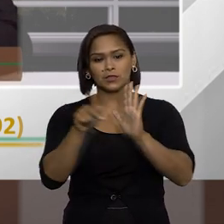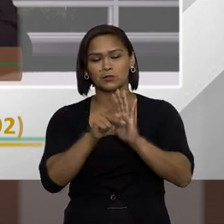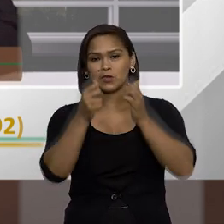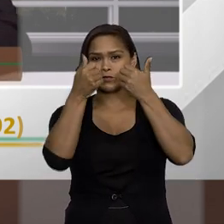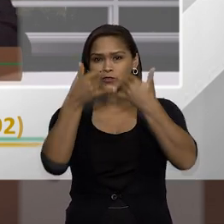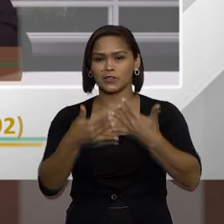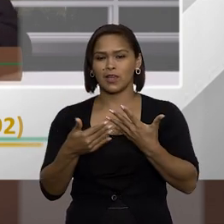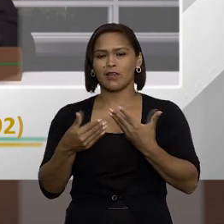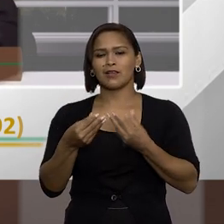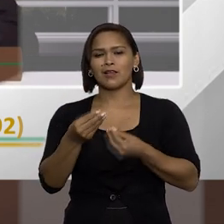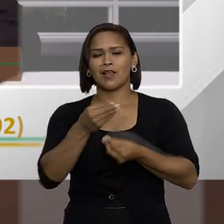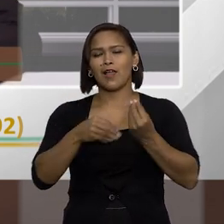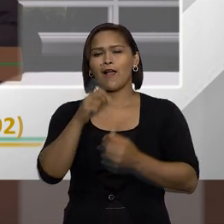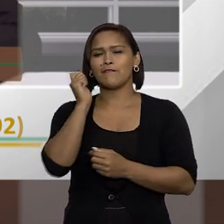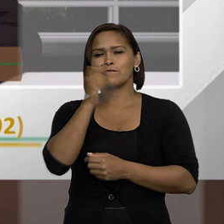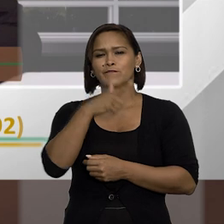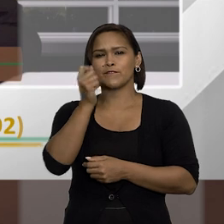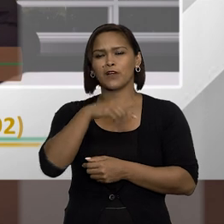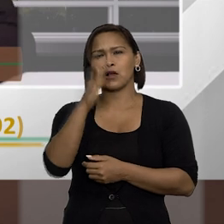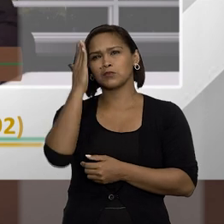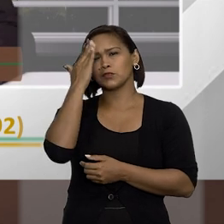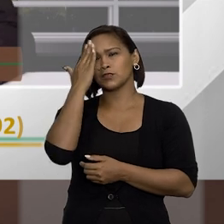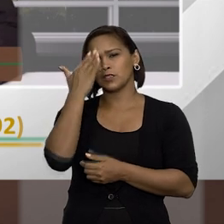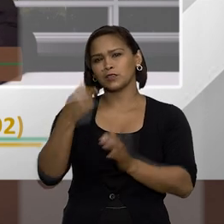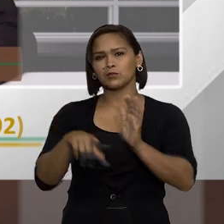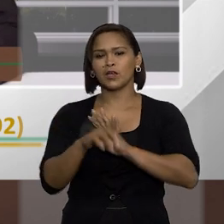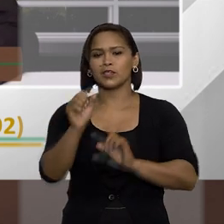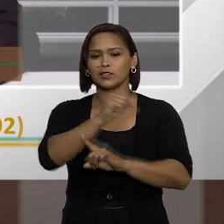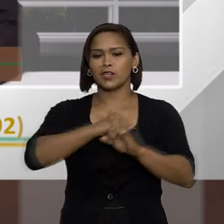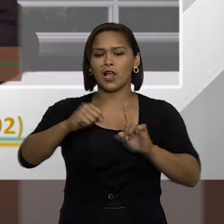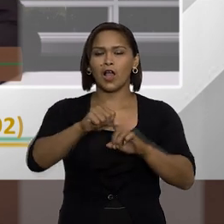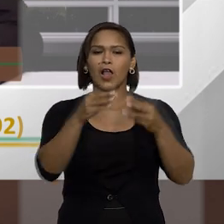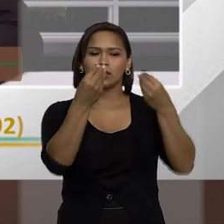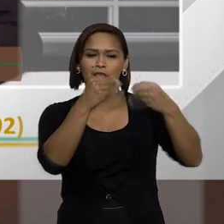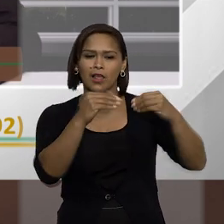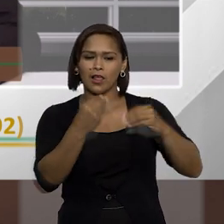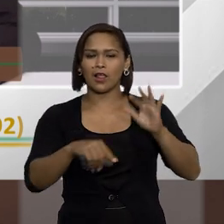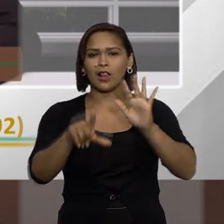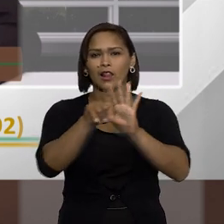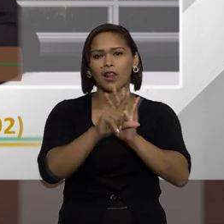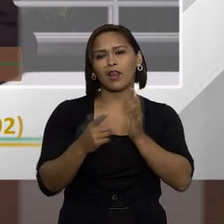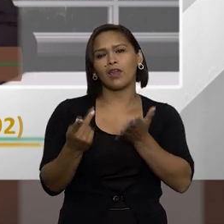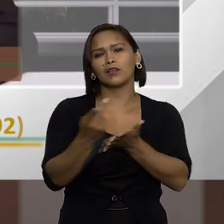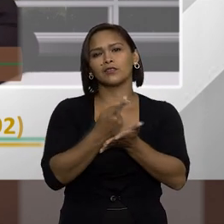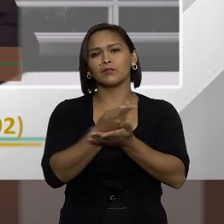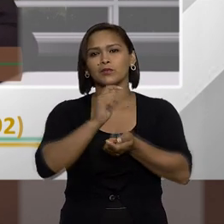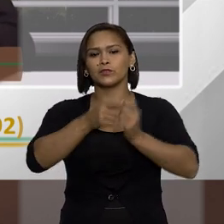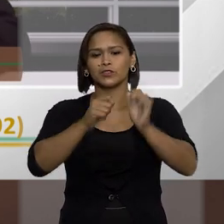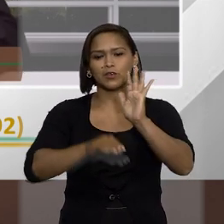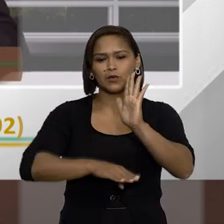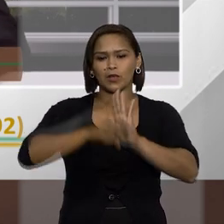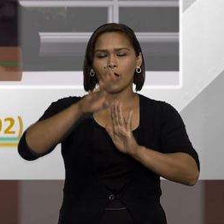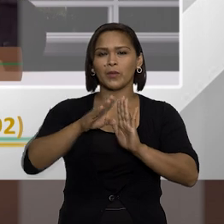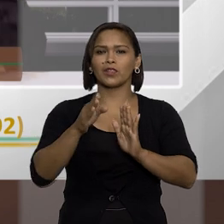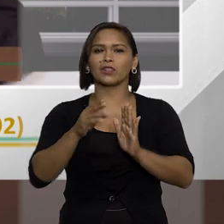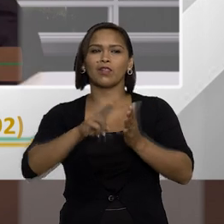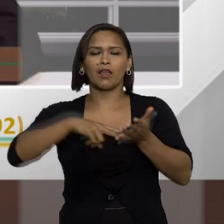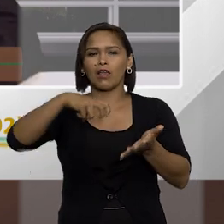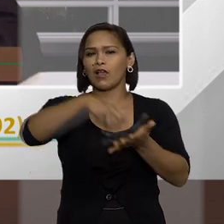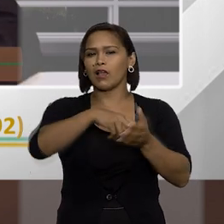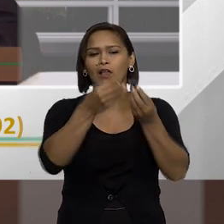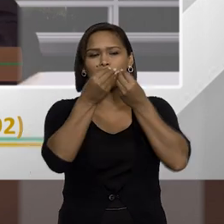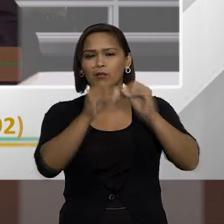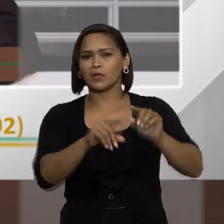ela gera aquela falsa impressão na sociedade. Oh, estão relaxando a lei de improbidade, estão aumentando a